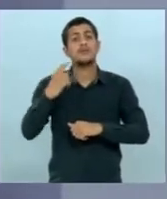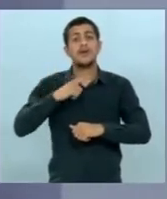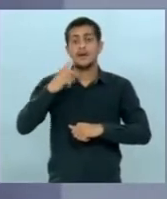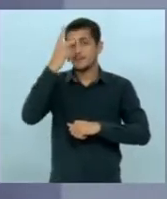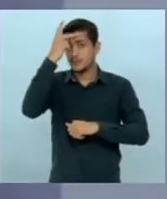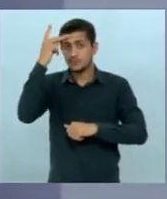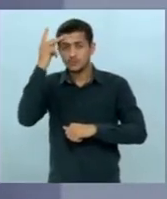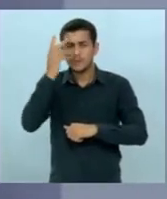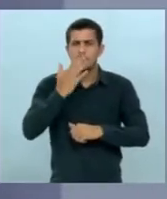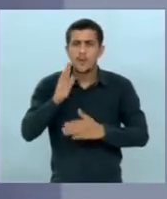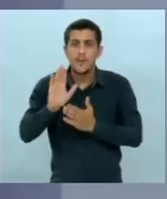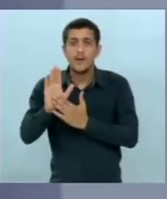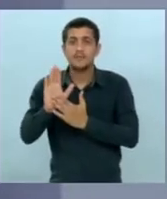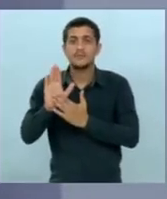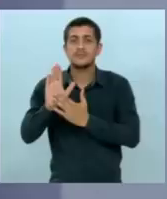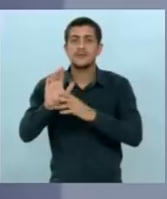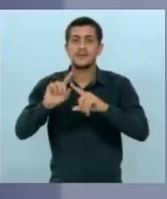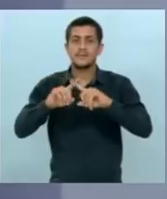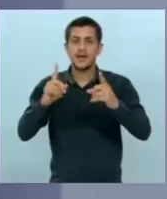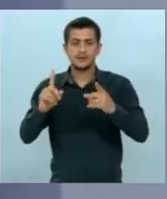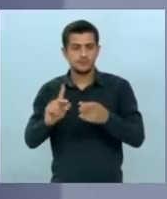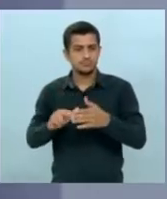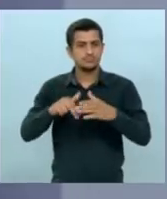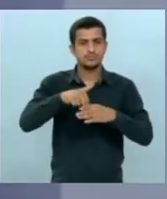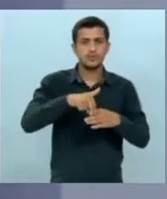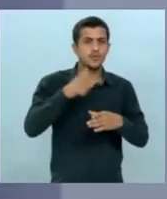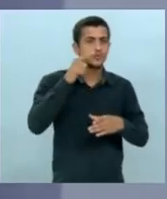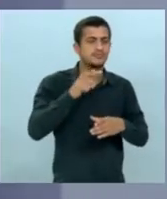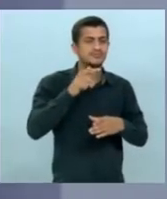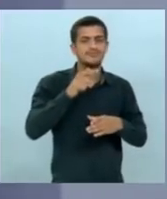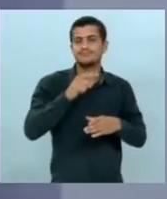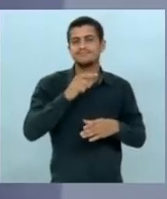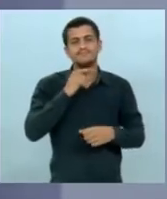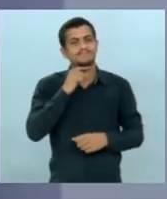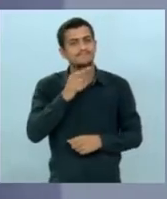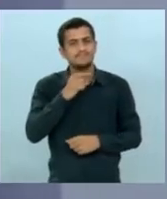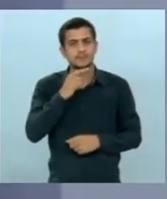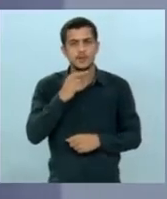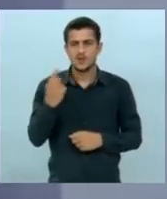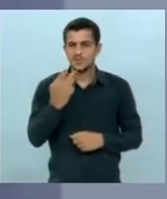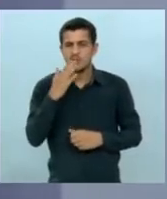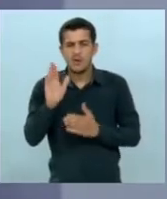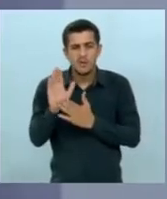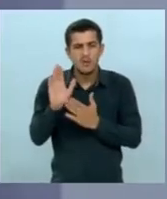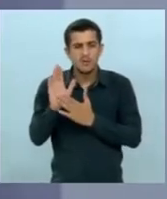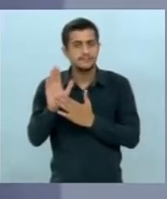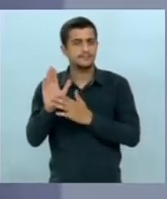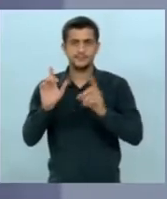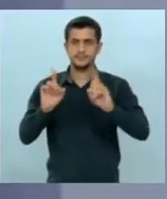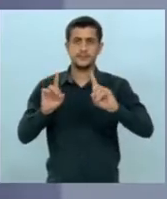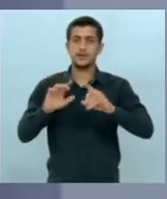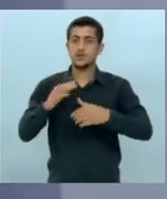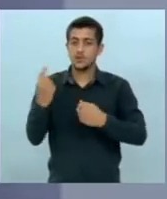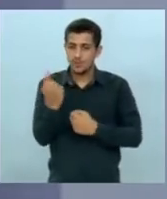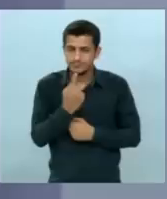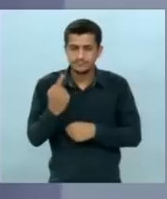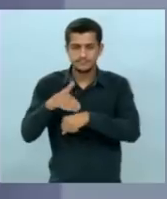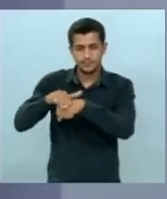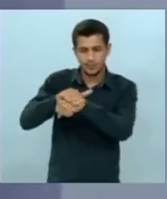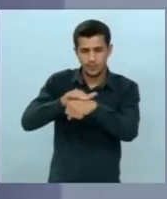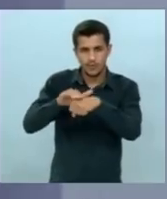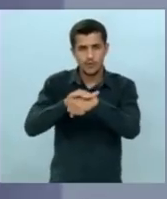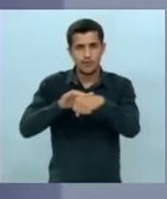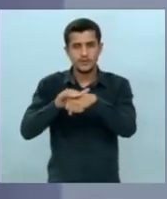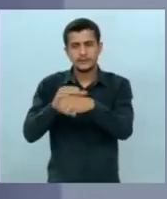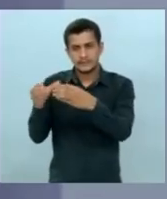que prometem e quando assumem, não dão conta de cumprir. Nós não prometemos, nós dizemos que íamos dialogar, avançar com as